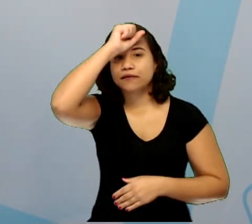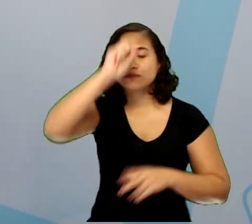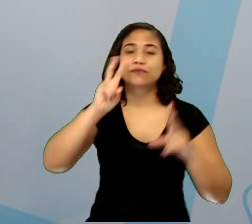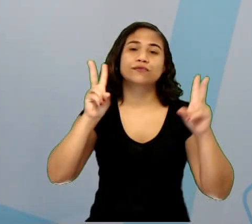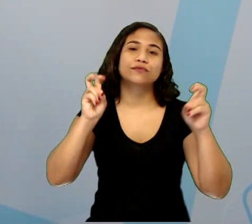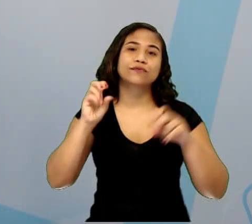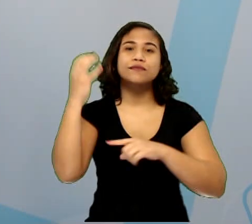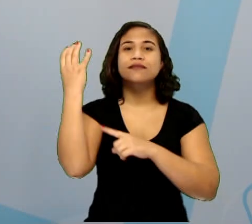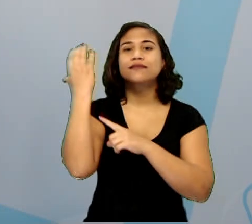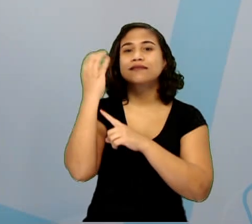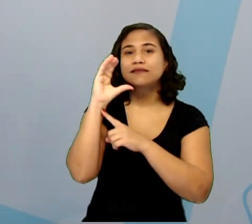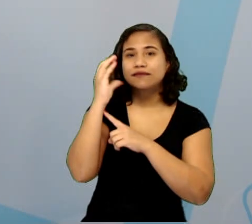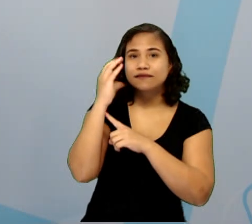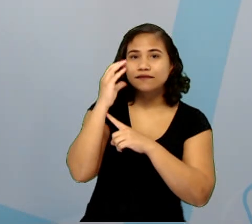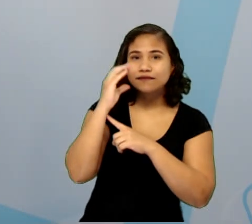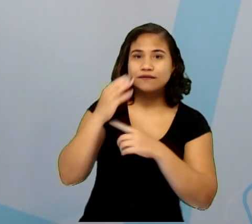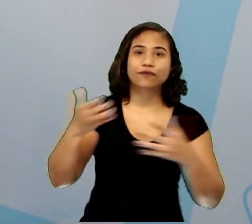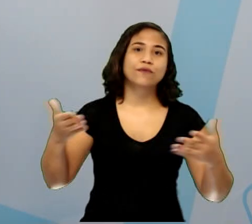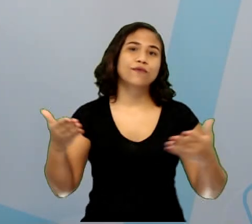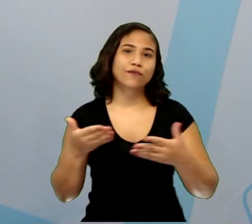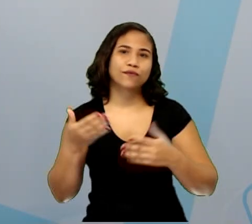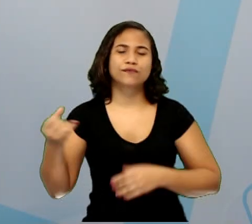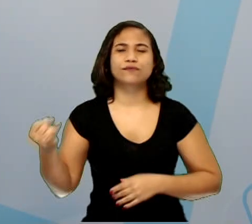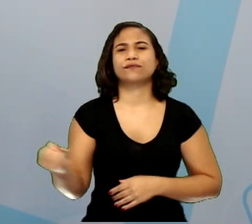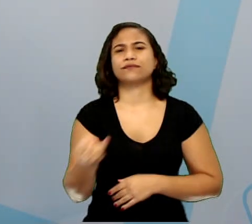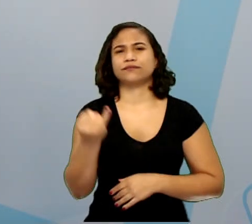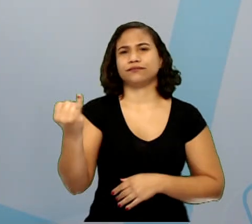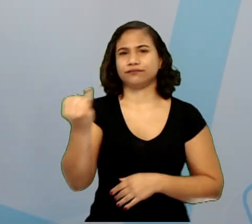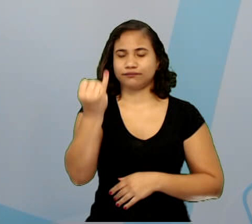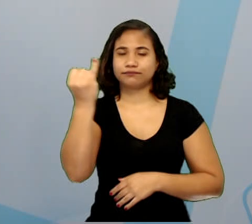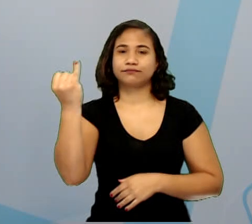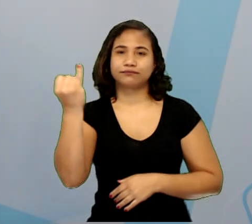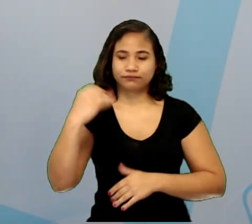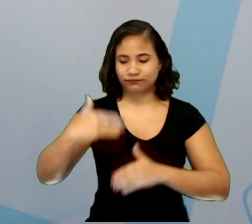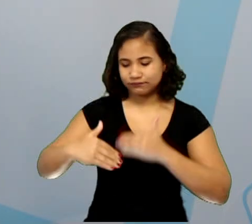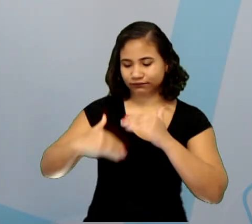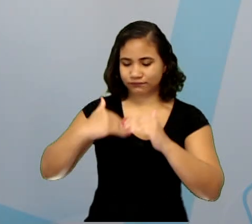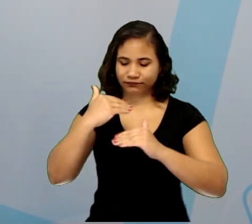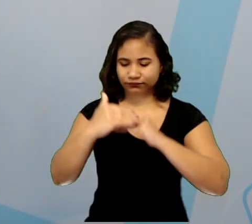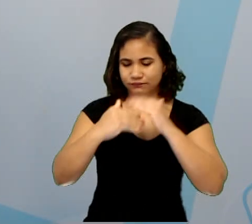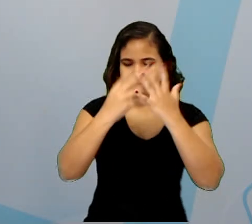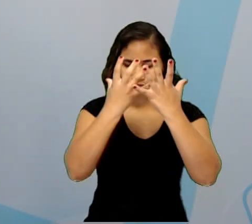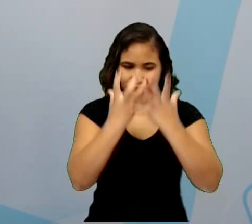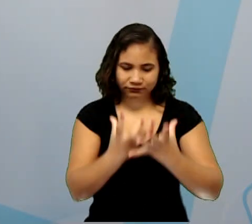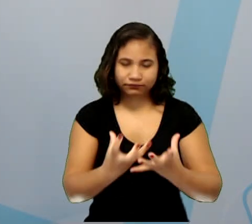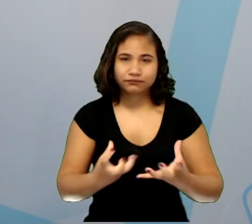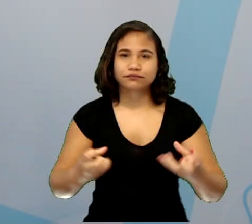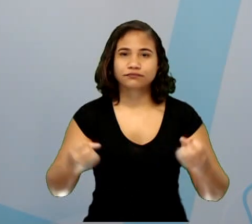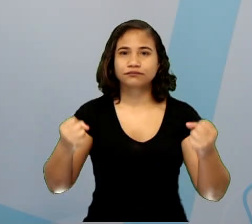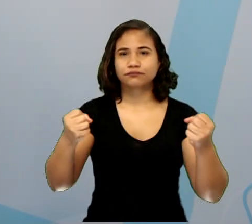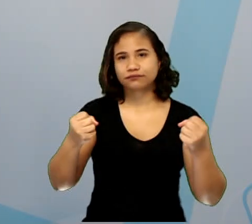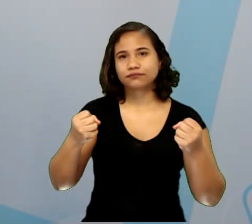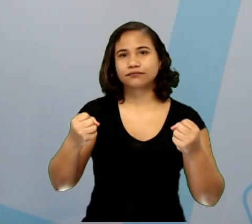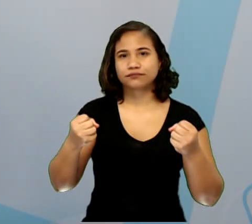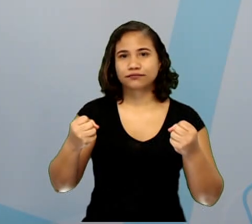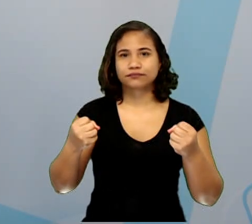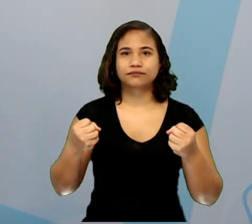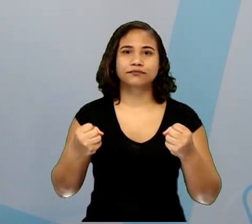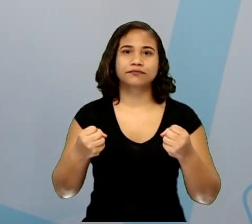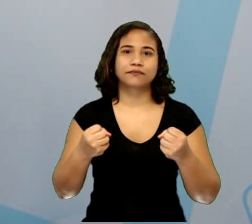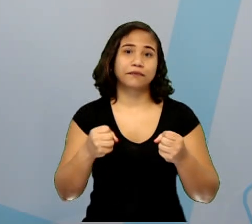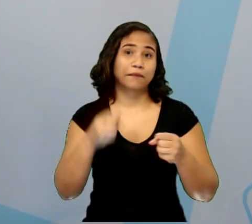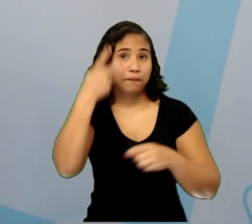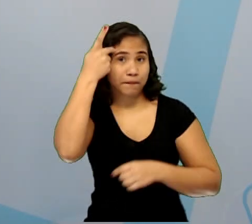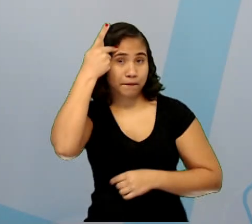Hoje o assunto, vamos falar sobre a importância do processo de decomposição para